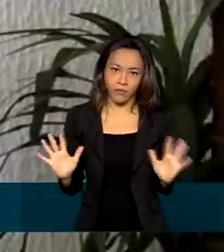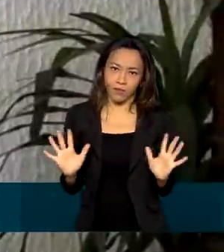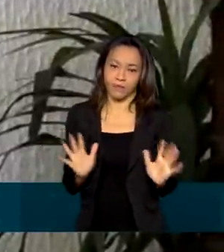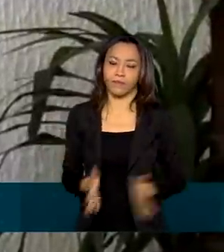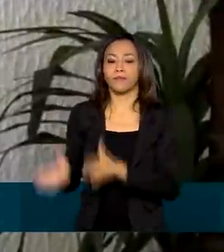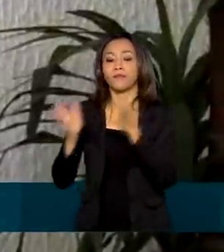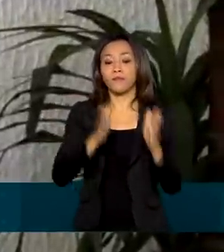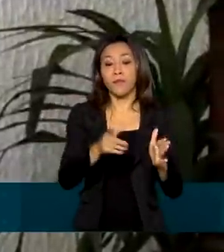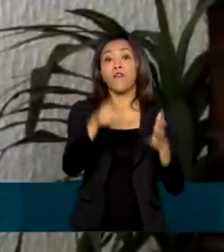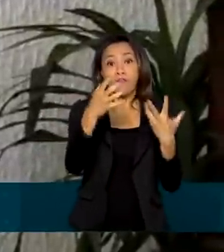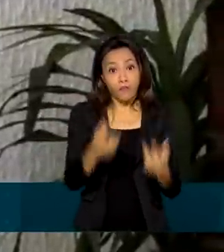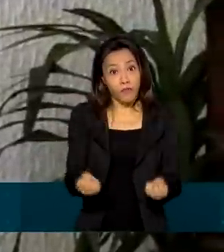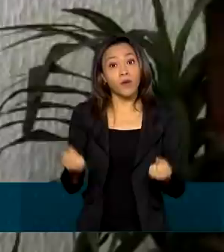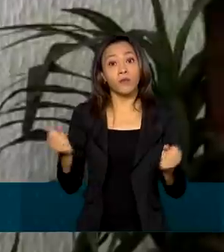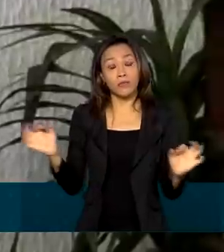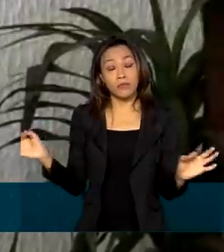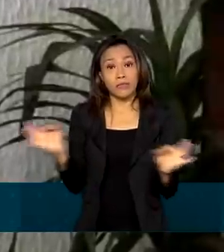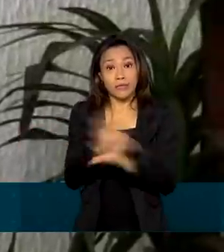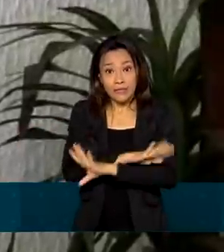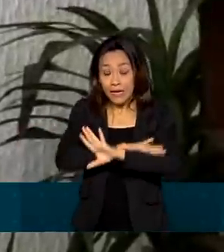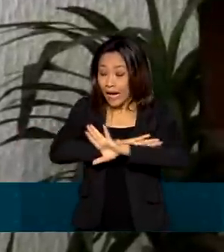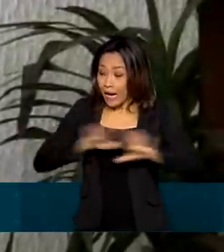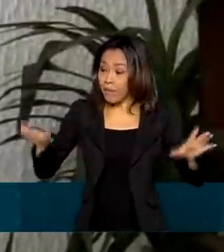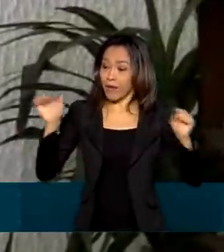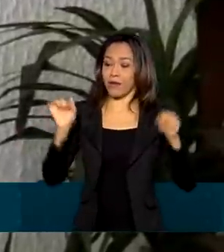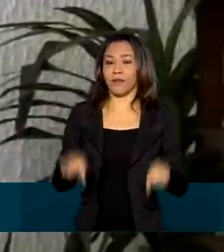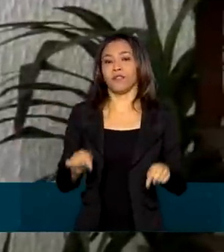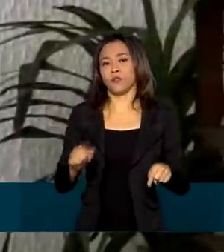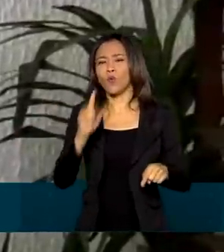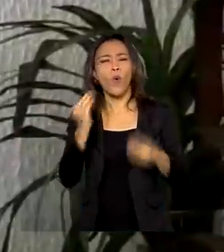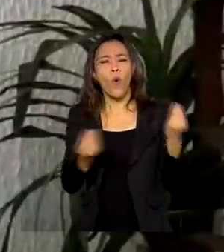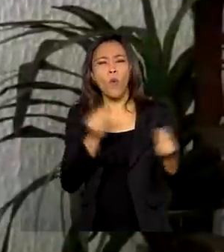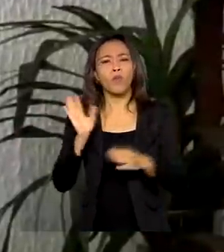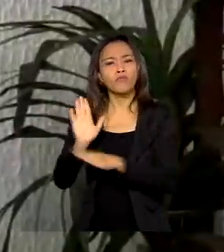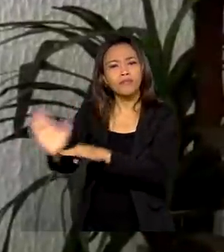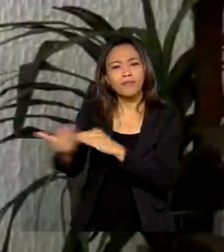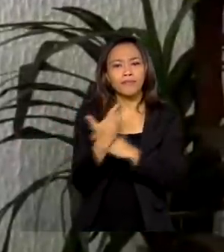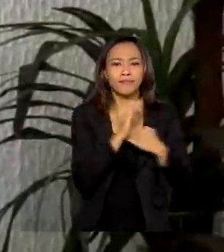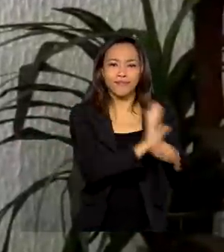sair dessa, mas como é que nós sai? Um ajudando o outro.